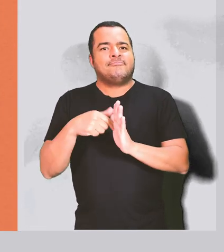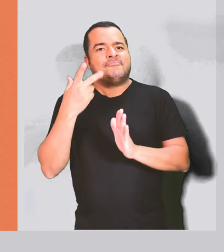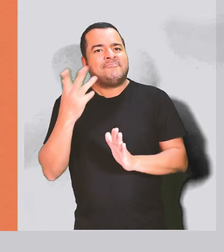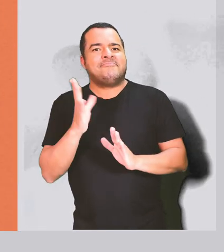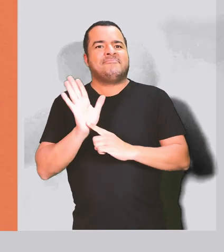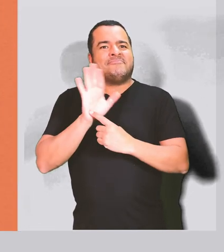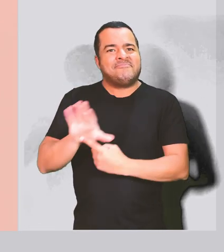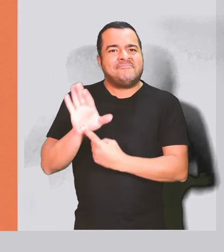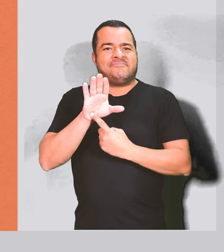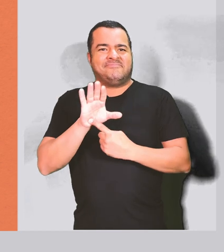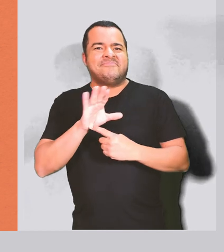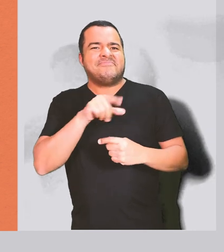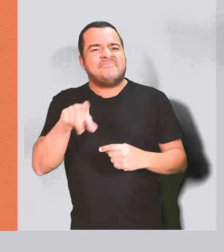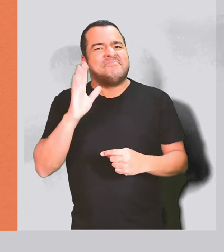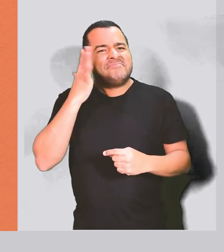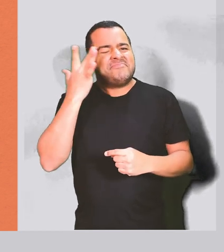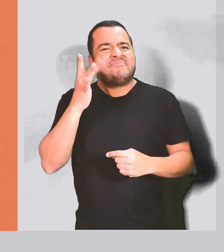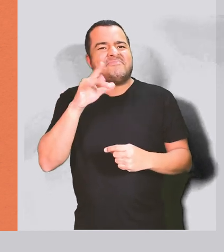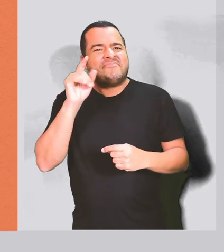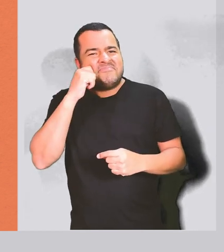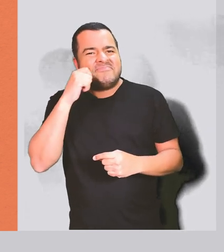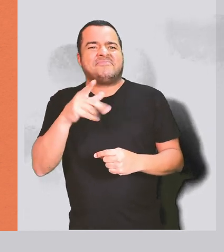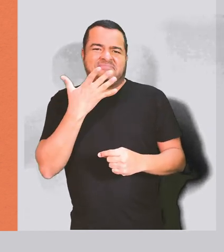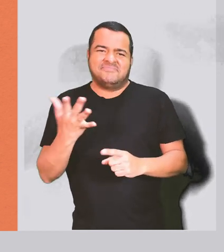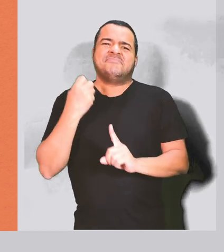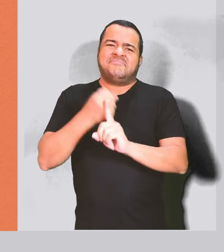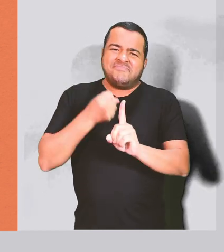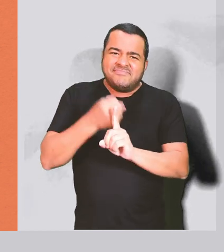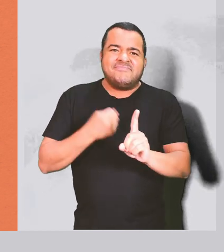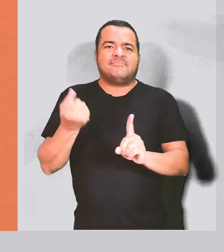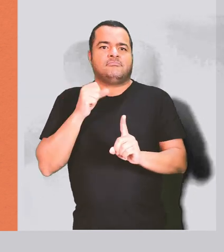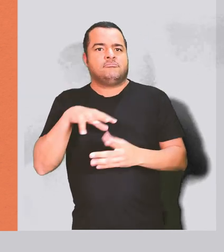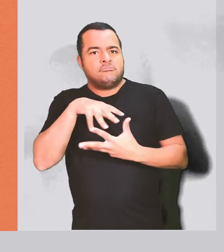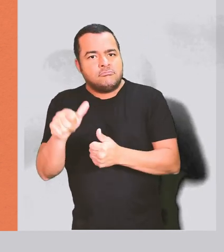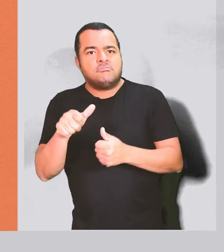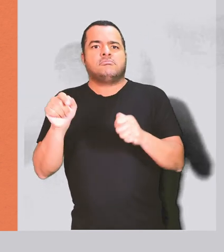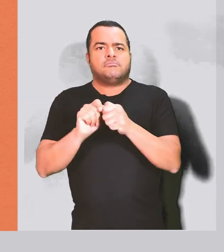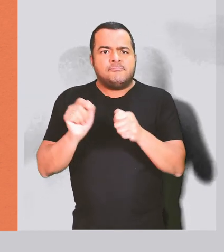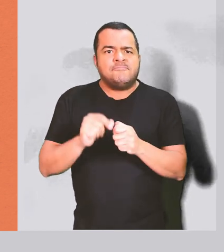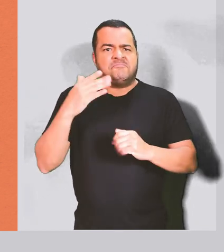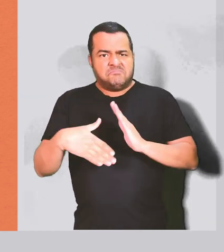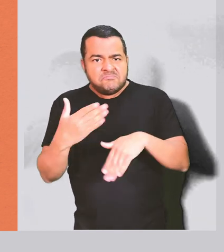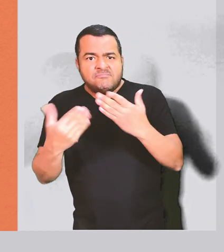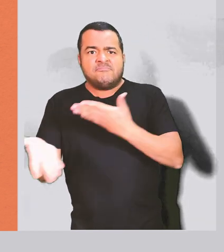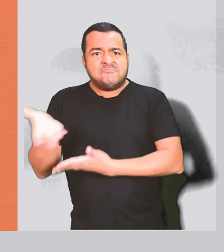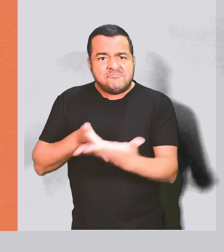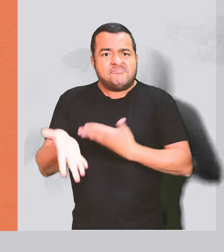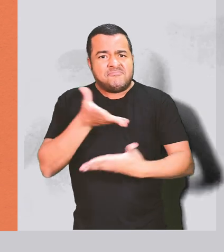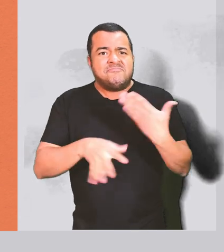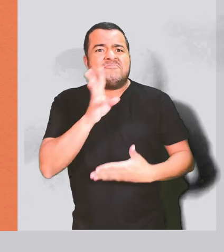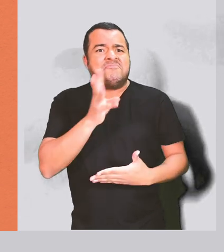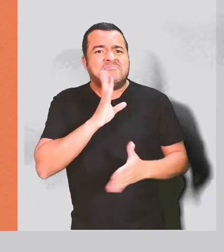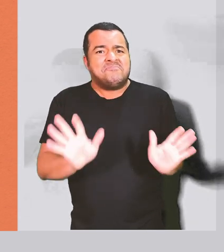próprias representações. A família negra é mais um dos muitos elementos de resistência do nosso povo. Nela se faz, refaz e